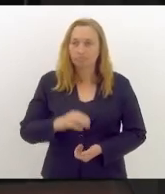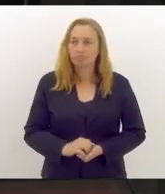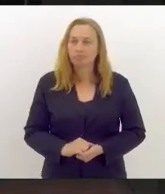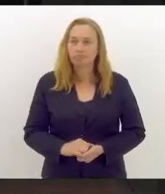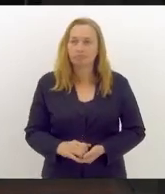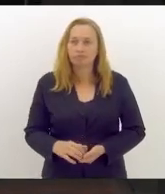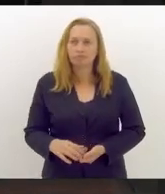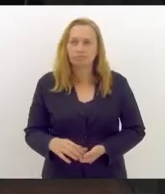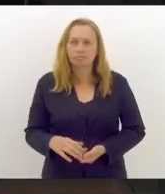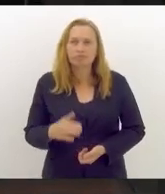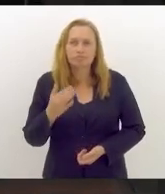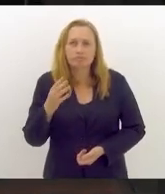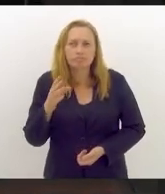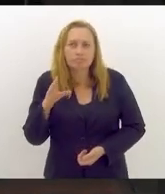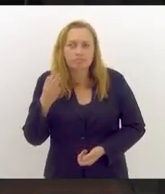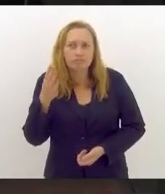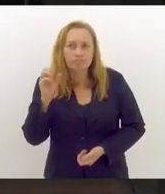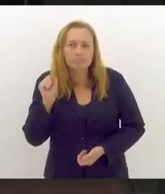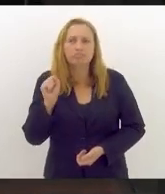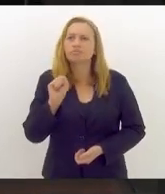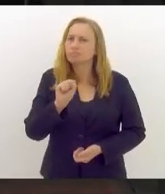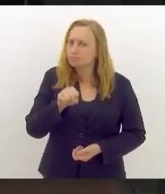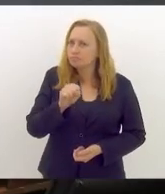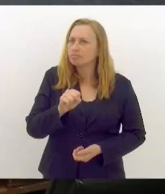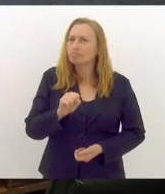está no ouvido? não. Ouço.